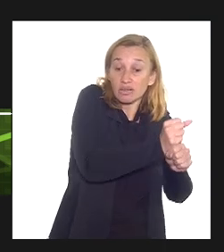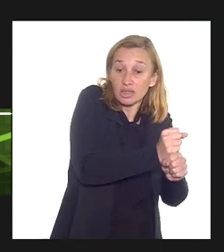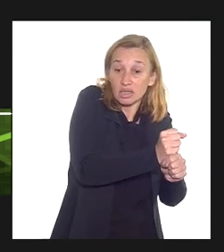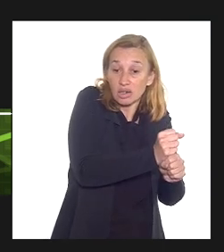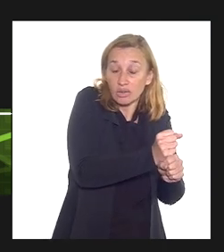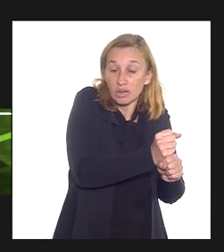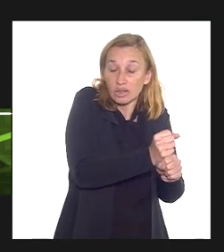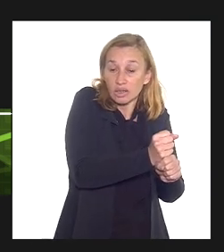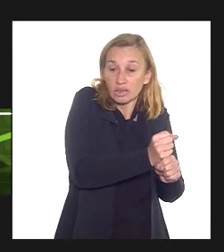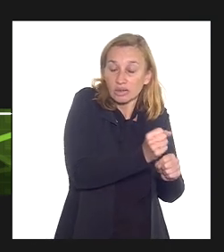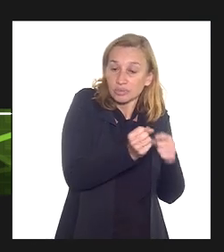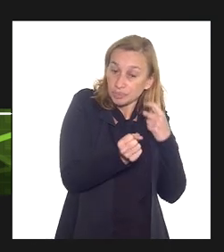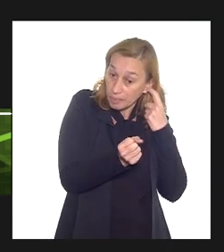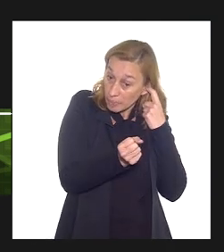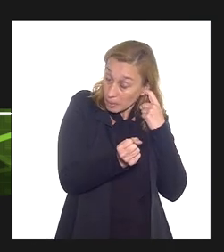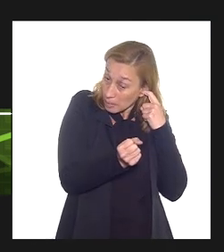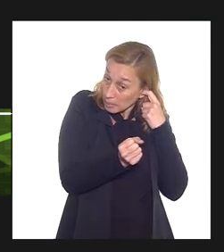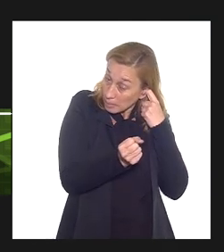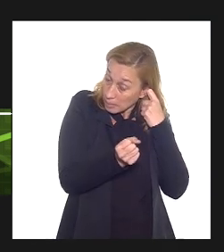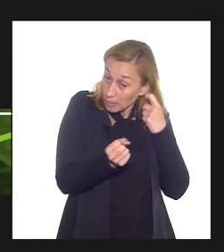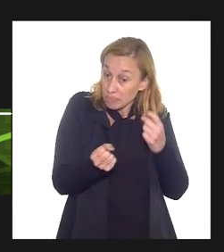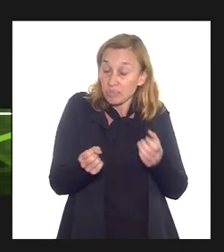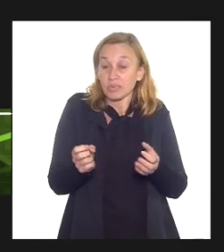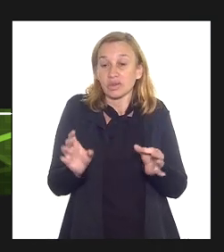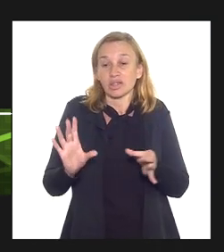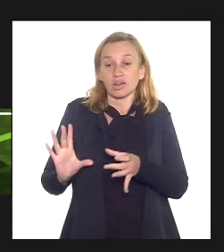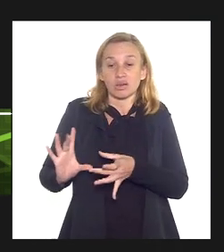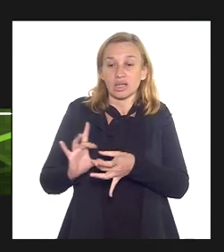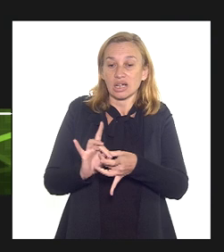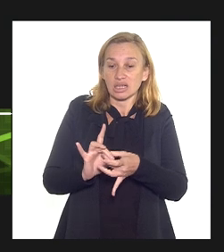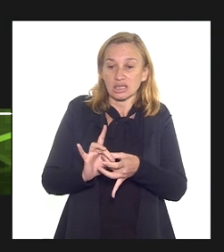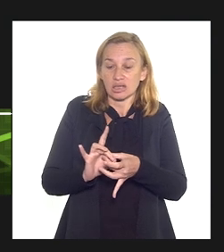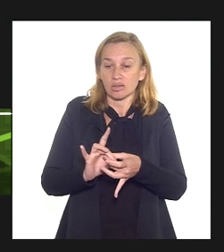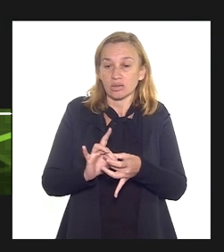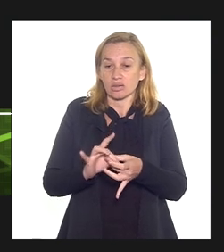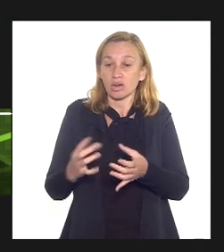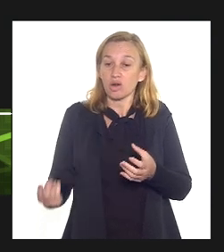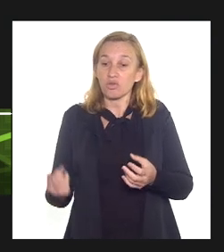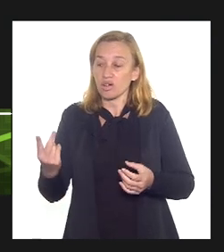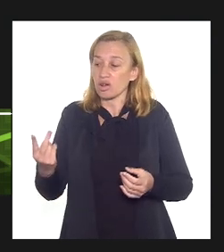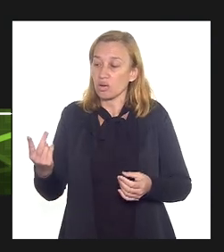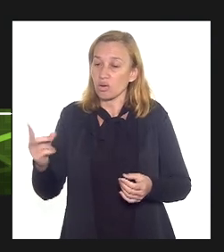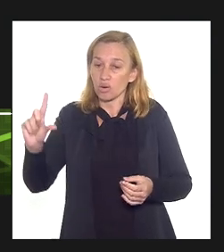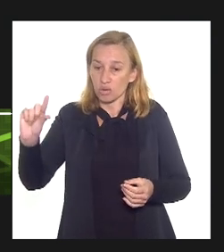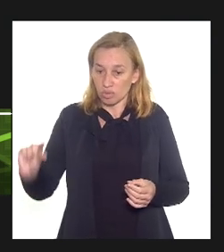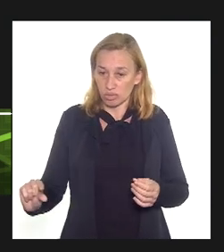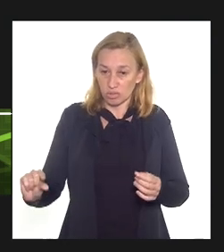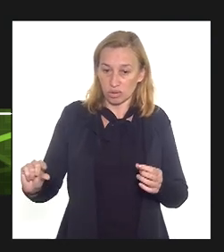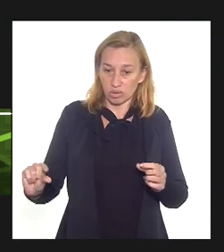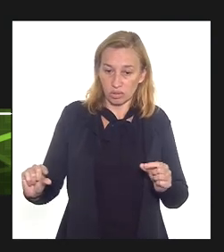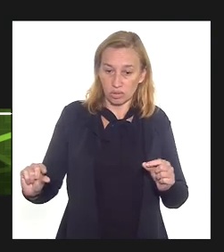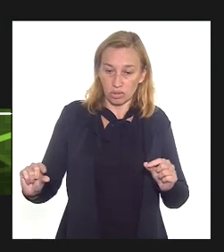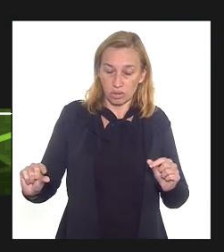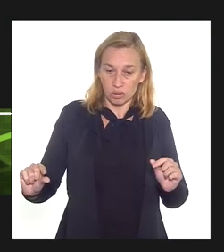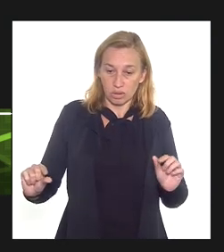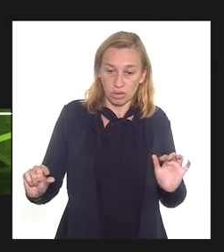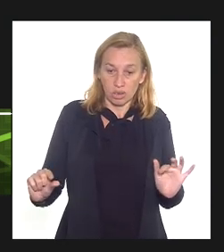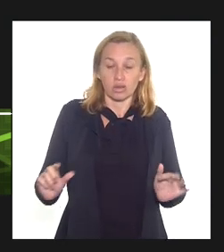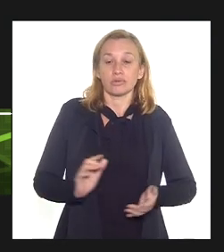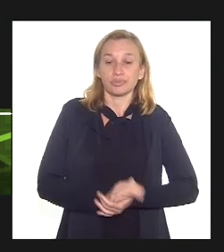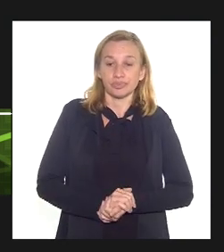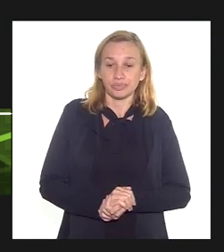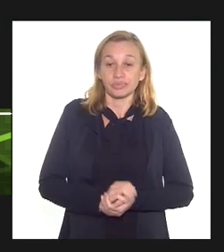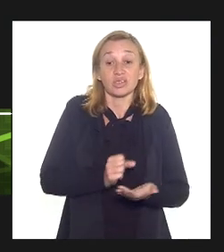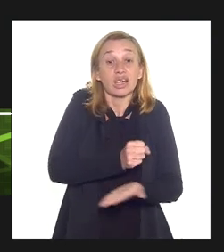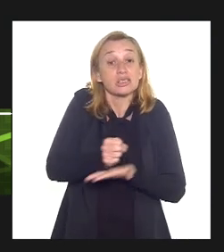um descompasso até um valor de provisão inferior ao valor ao final incorrido com